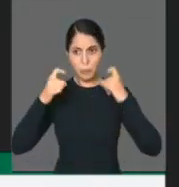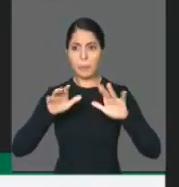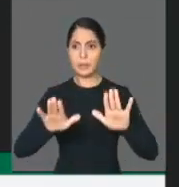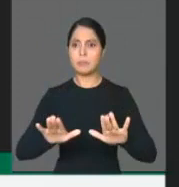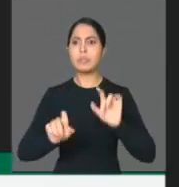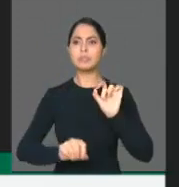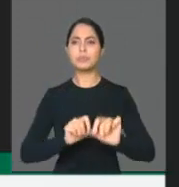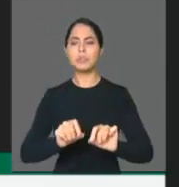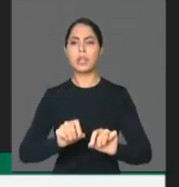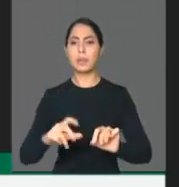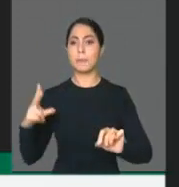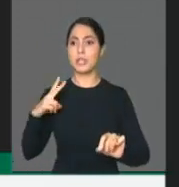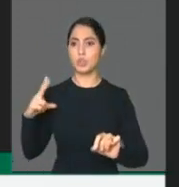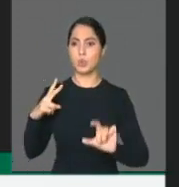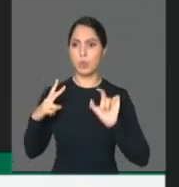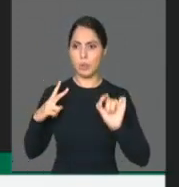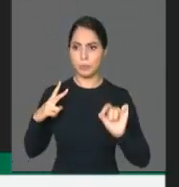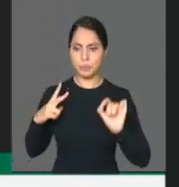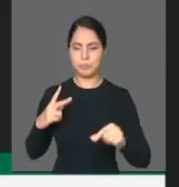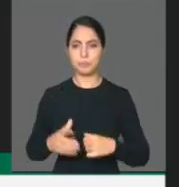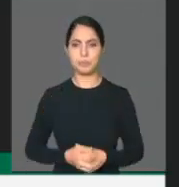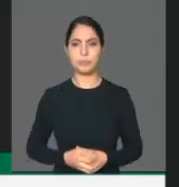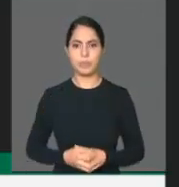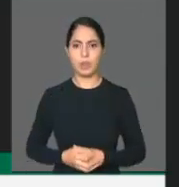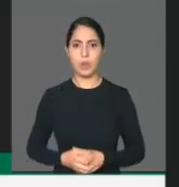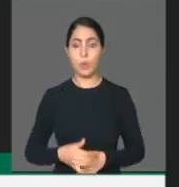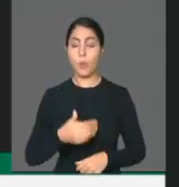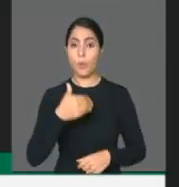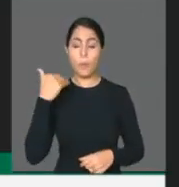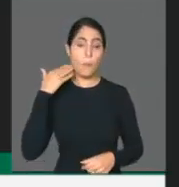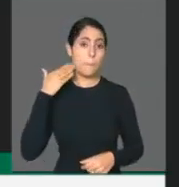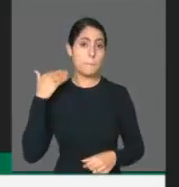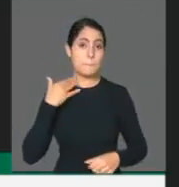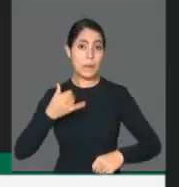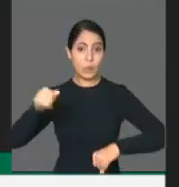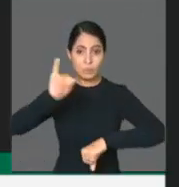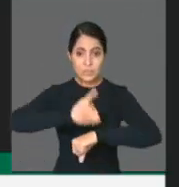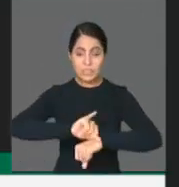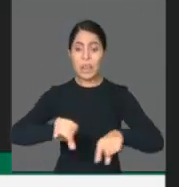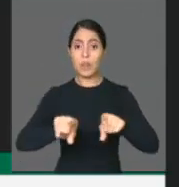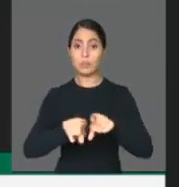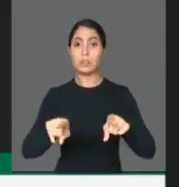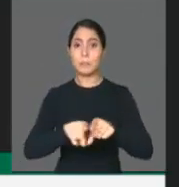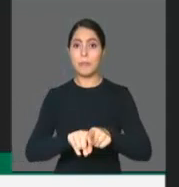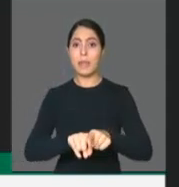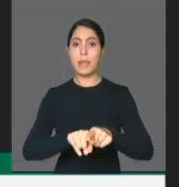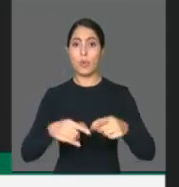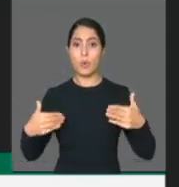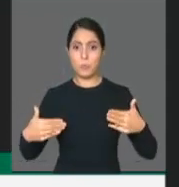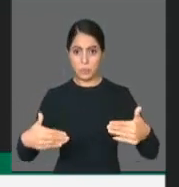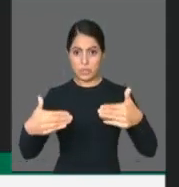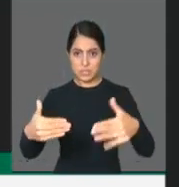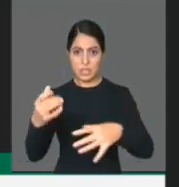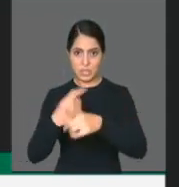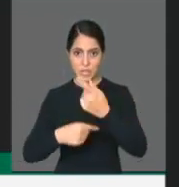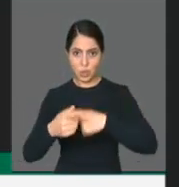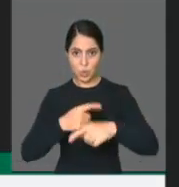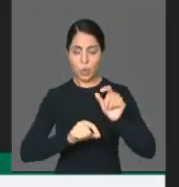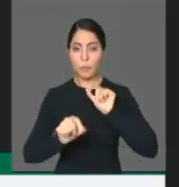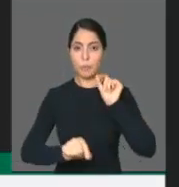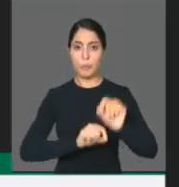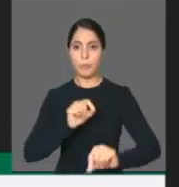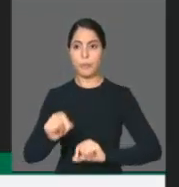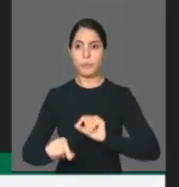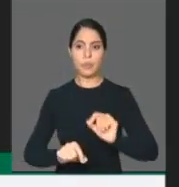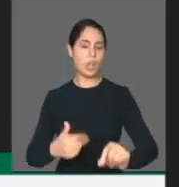medida em particular preocupou o Banco Central, preocupou o Ministério da Economia, tendo em vista aquela intenção nossa de não